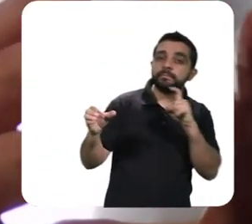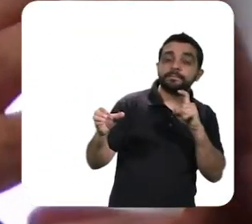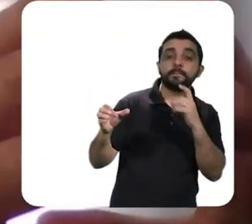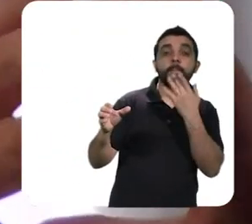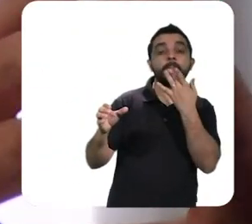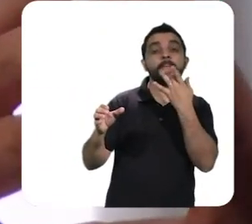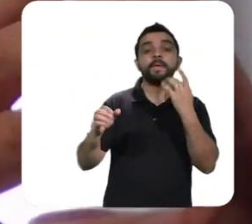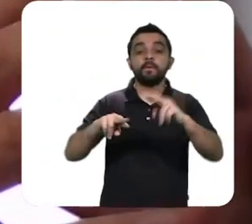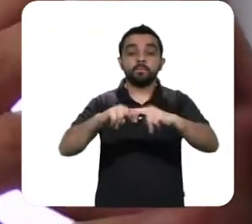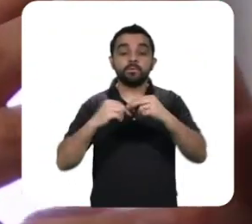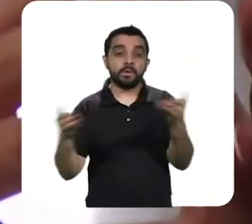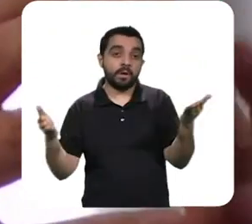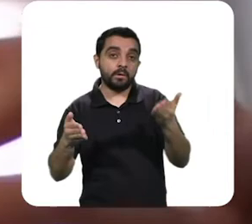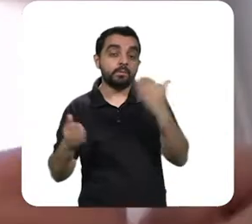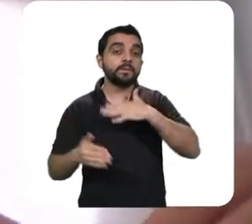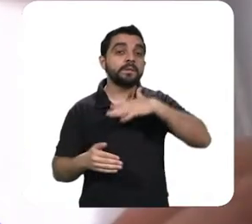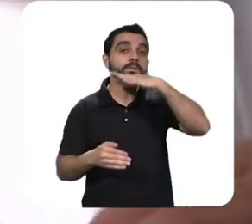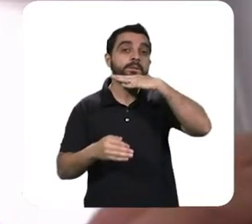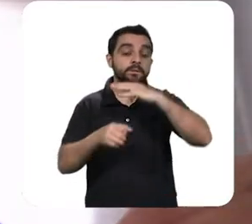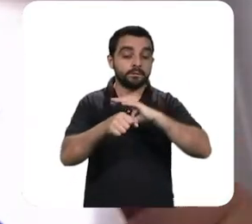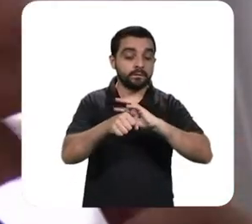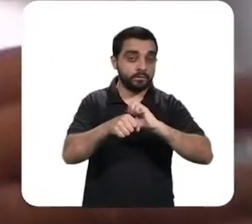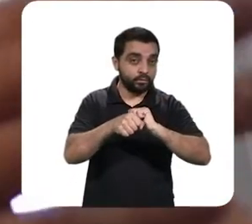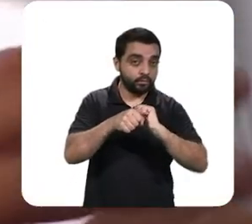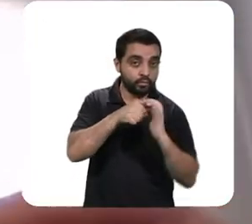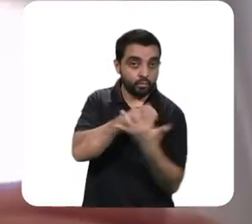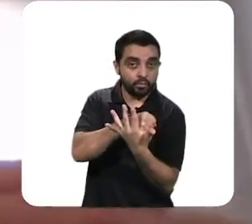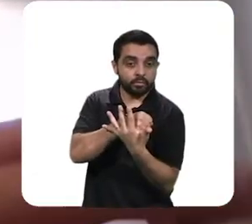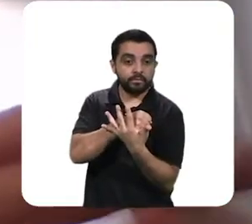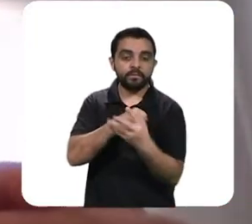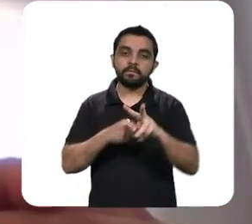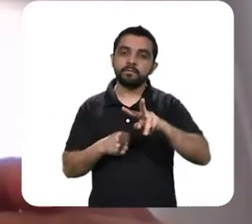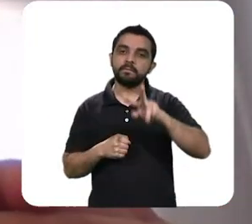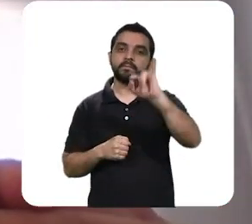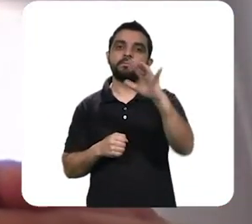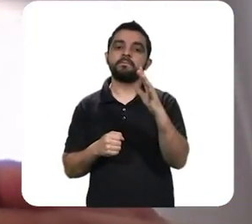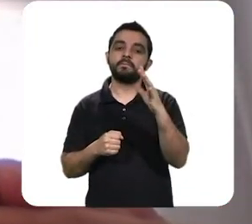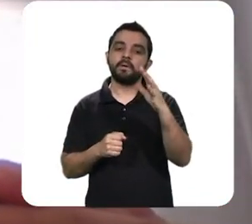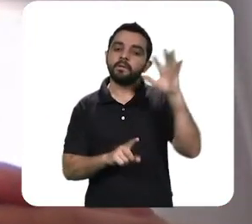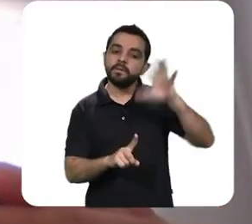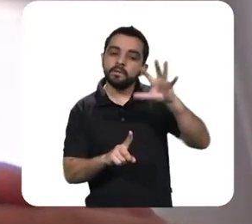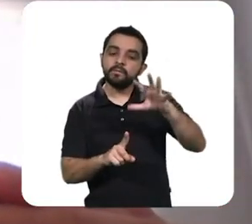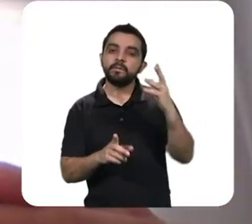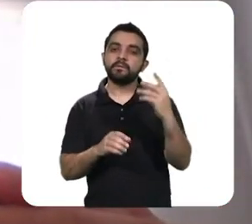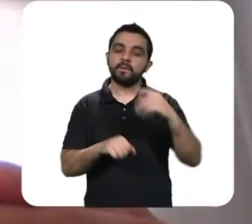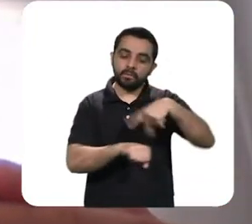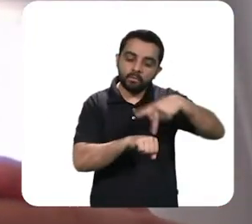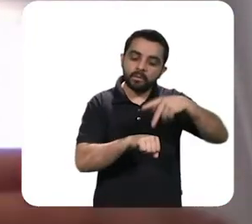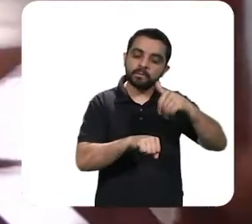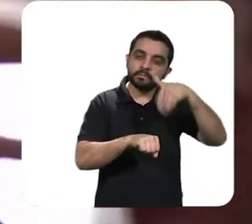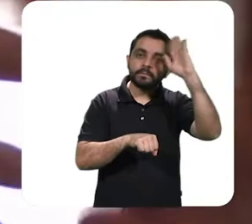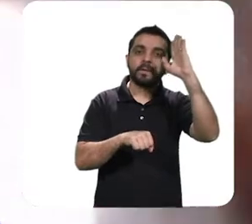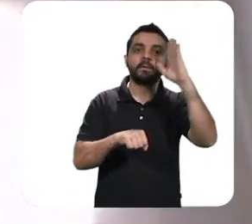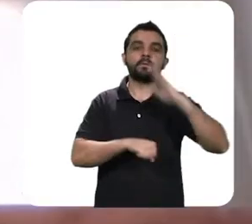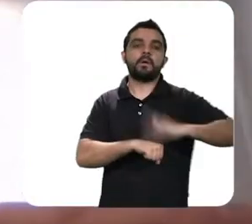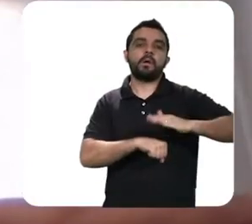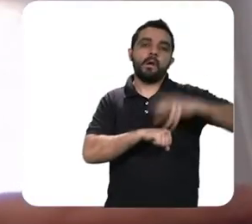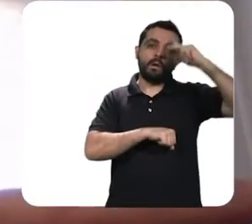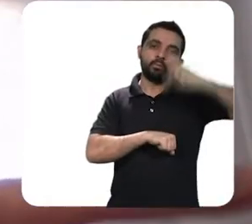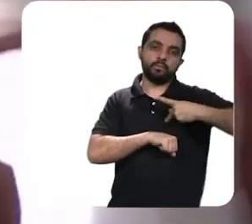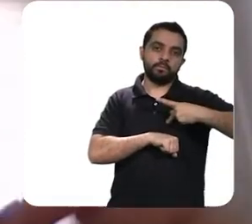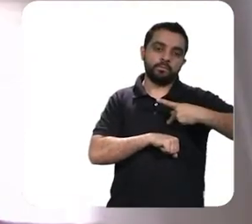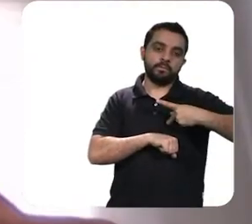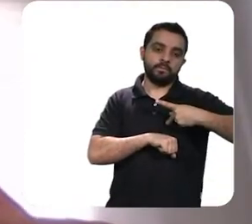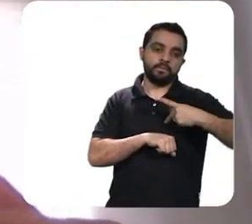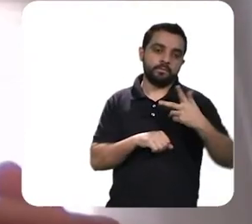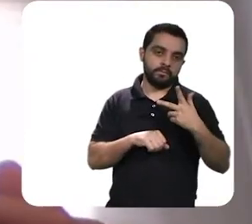agora do coronavírus ela deve dar um pouco mais de força a esse processo de retrocesso digamos